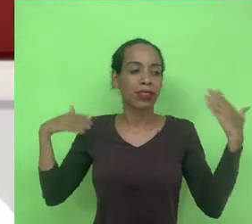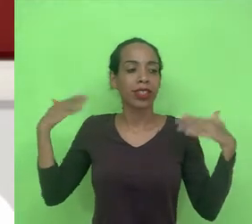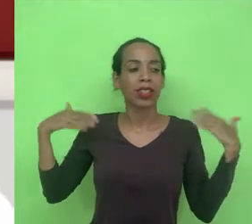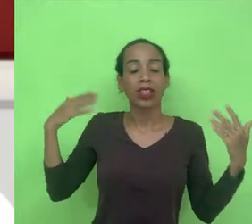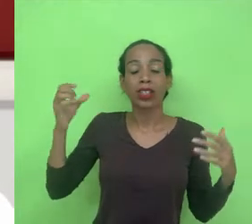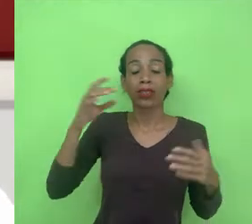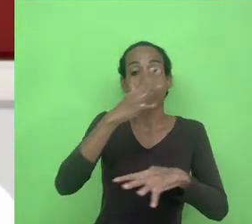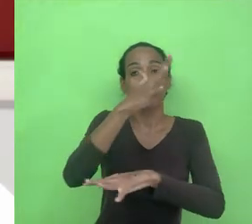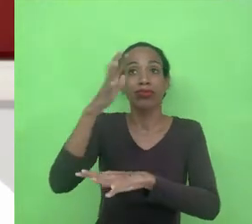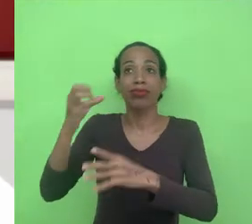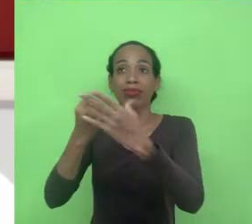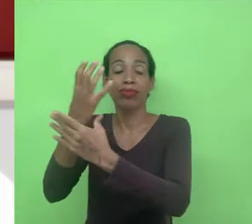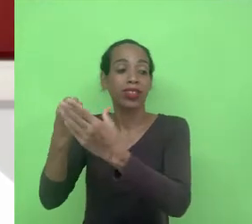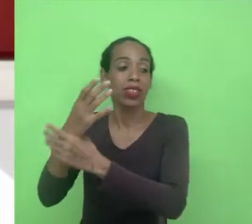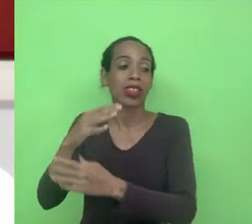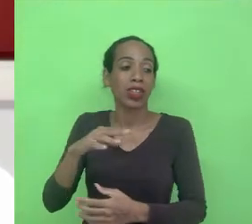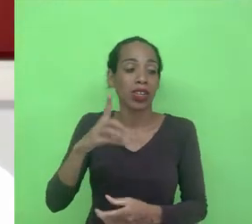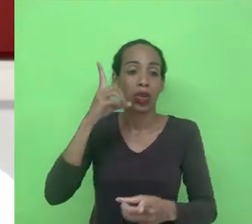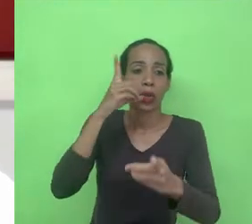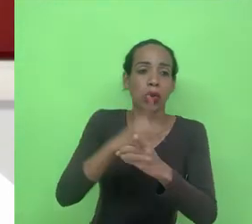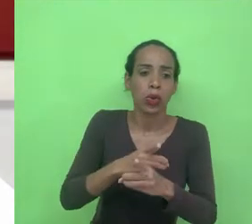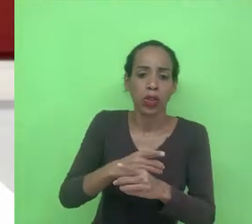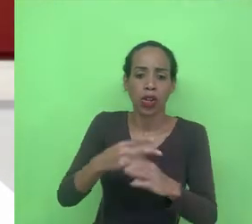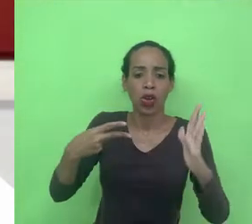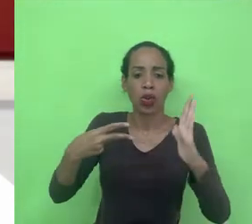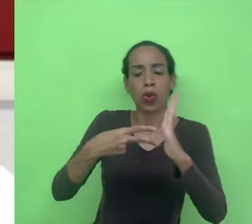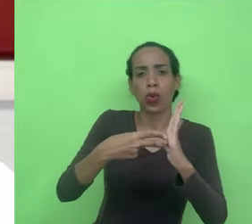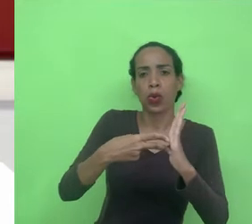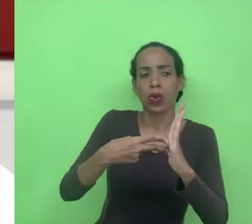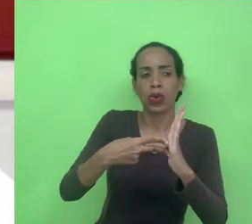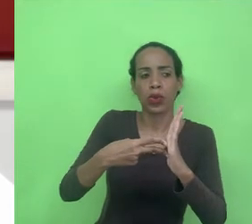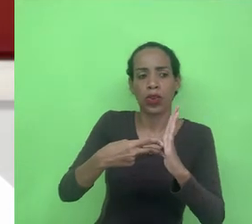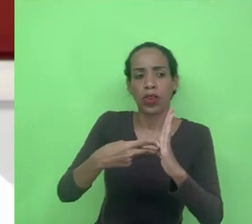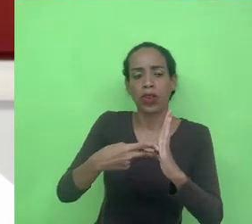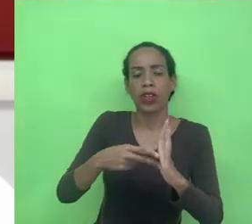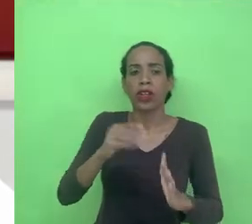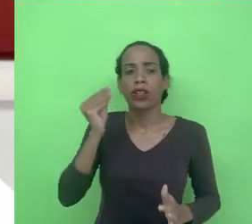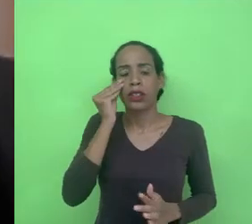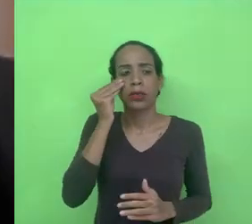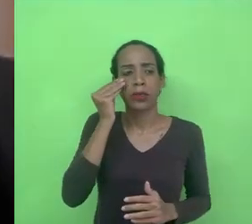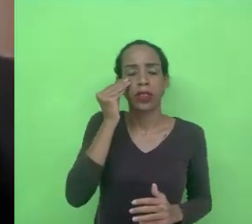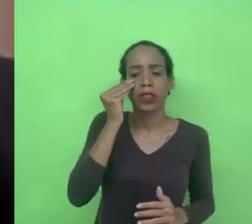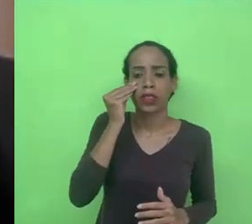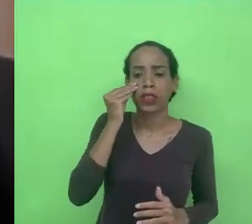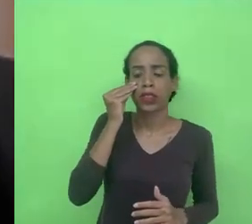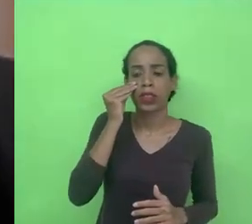o veículo identificava quando estava conectado a máquina que iria fazer o teste das emissões e